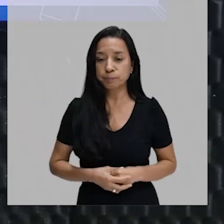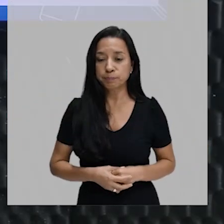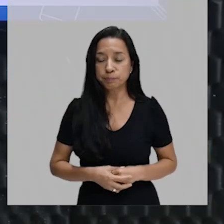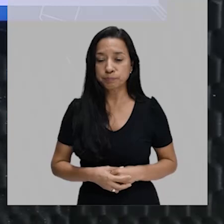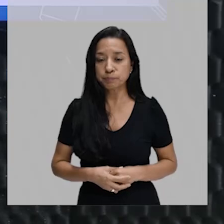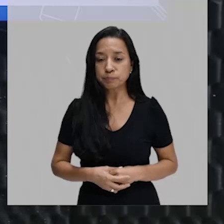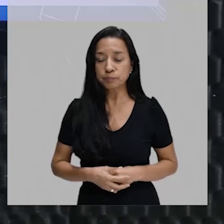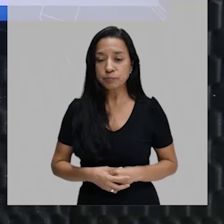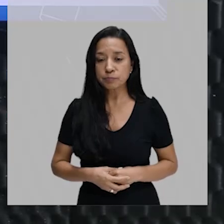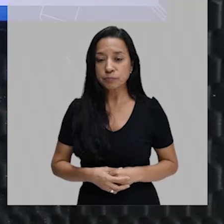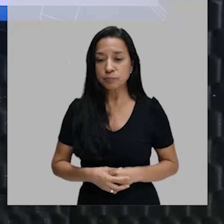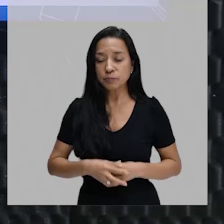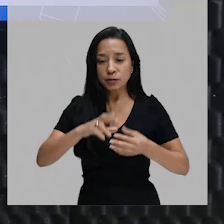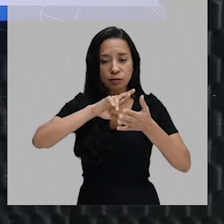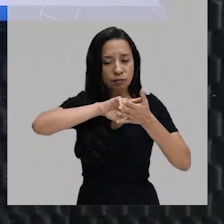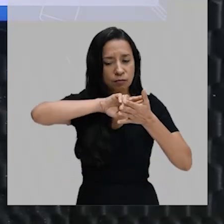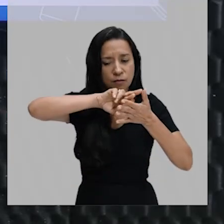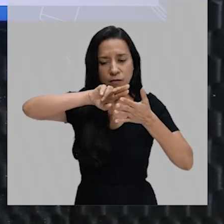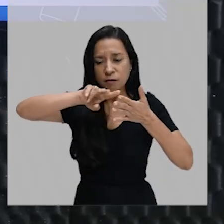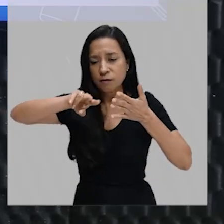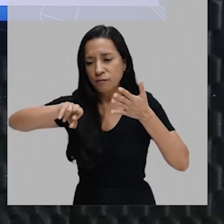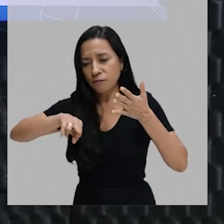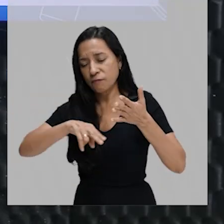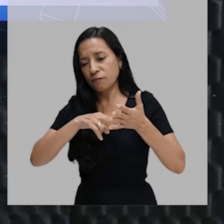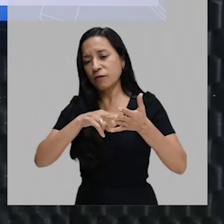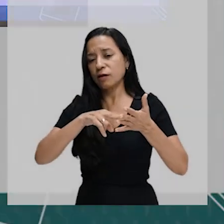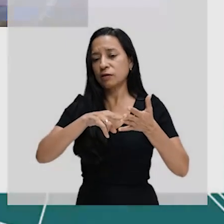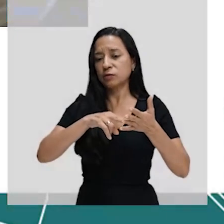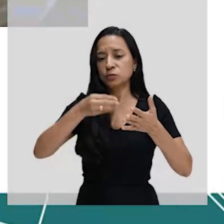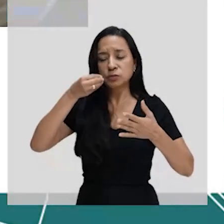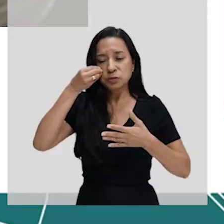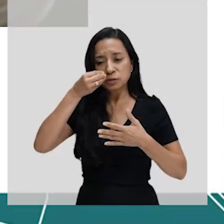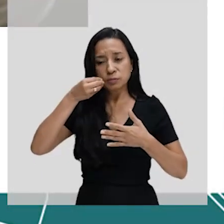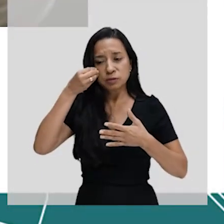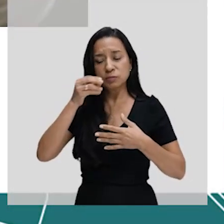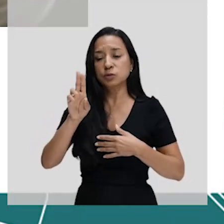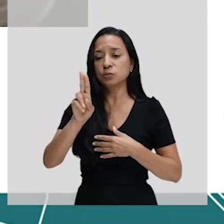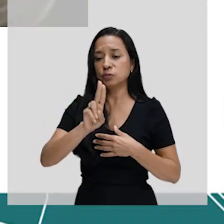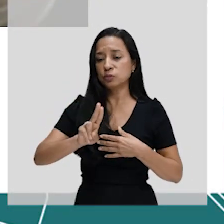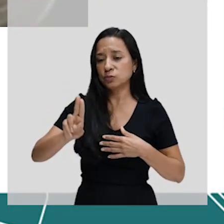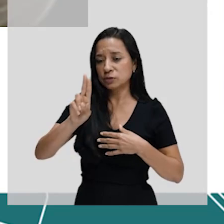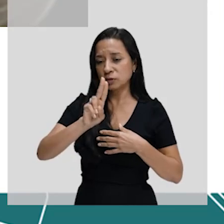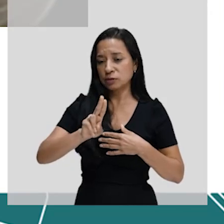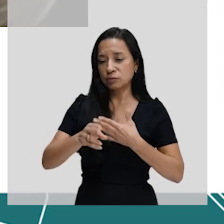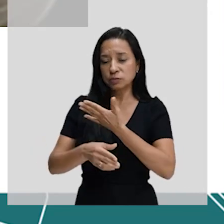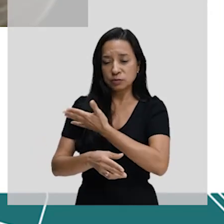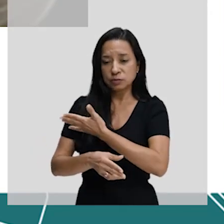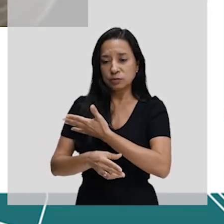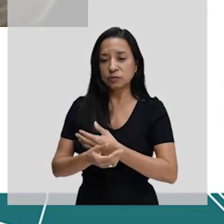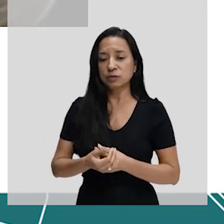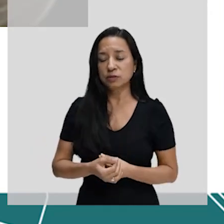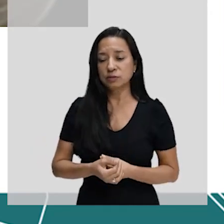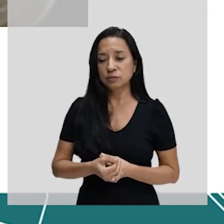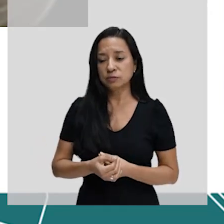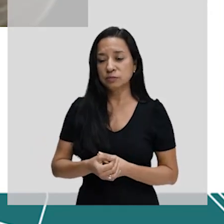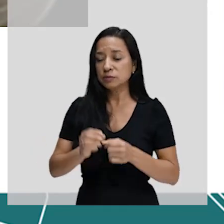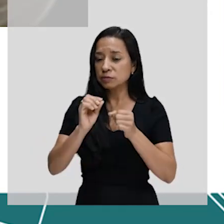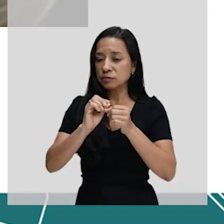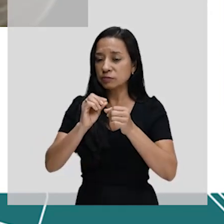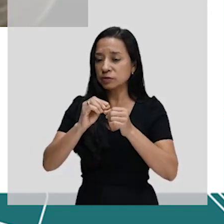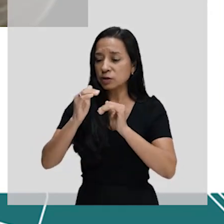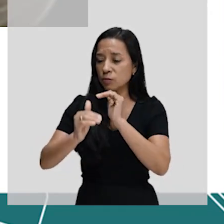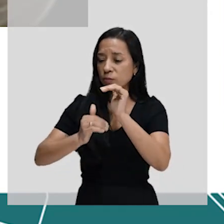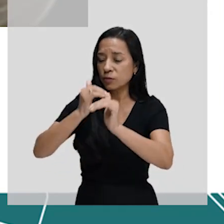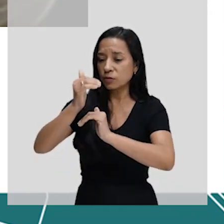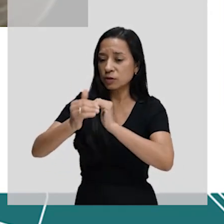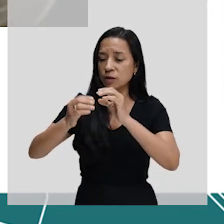Então, vários são os organismos experimentais que são usados aqui para que se promova o processo